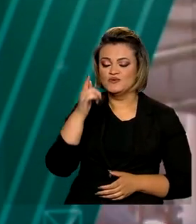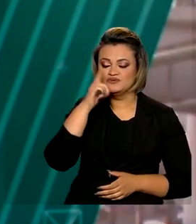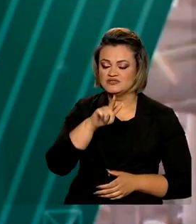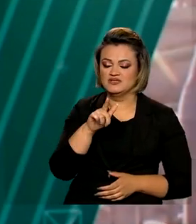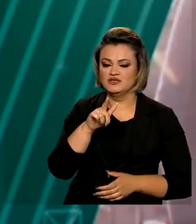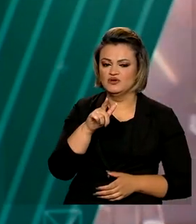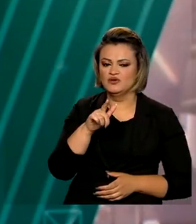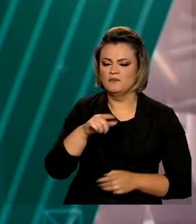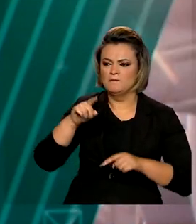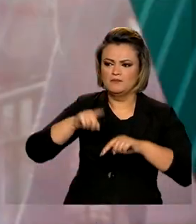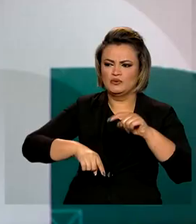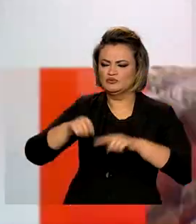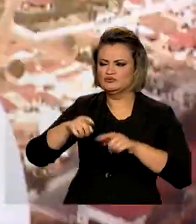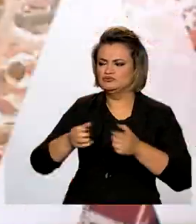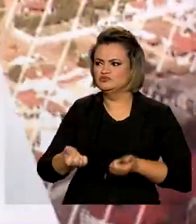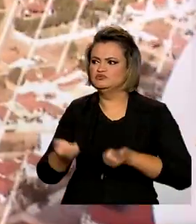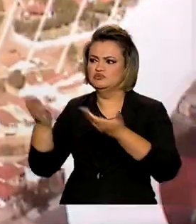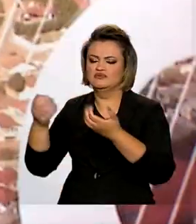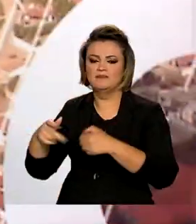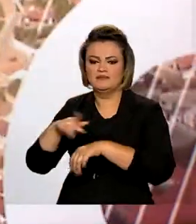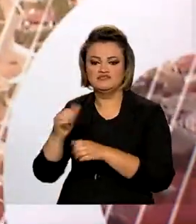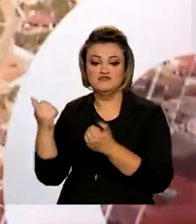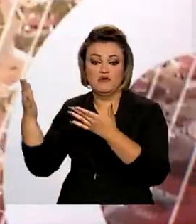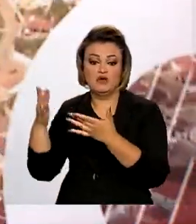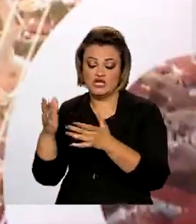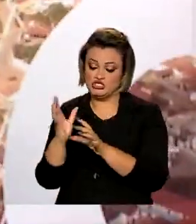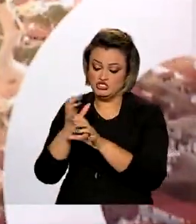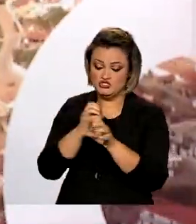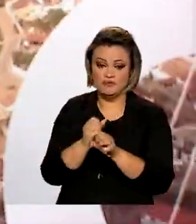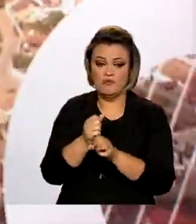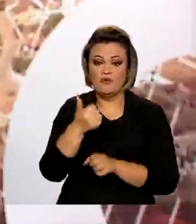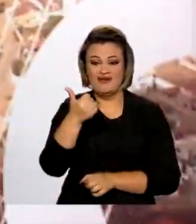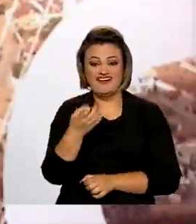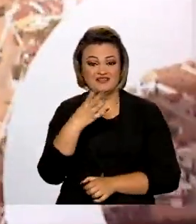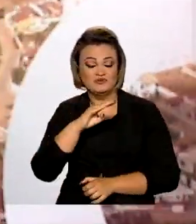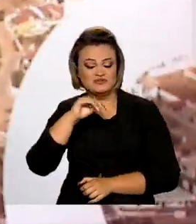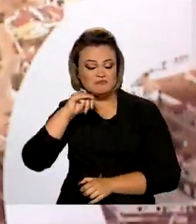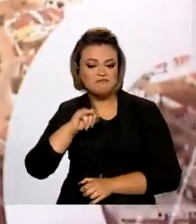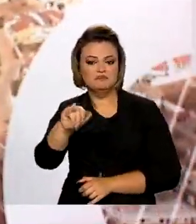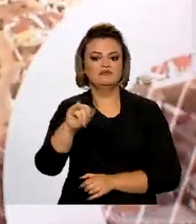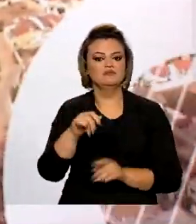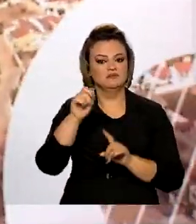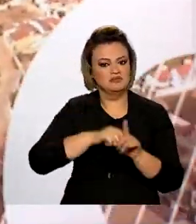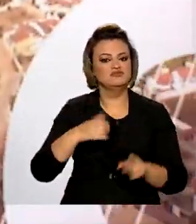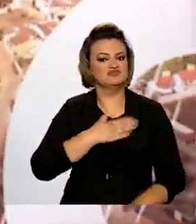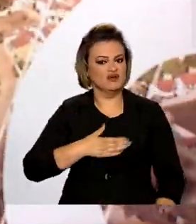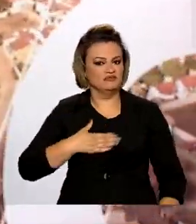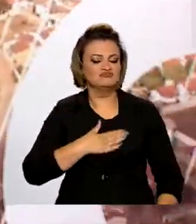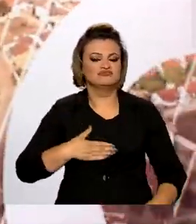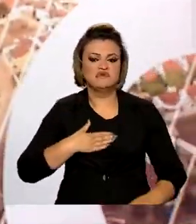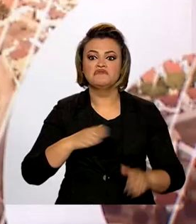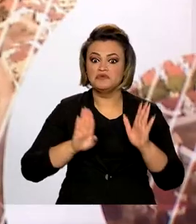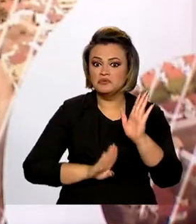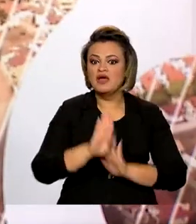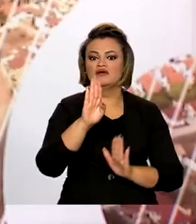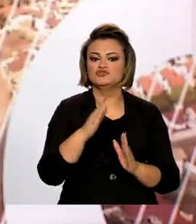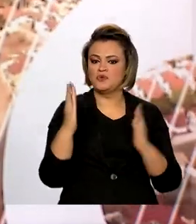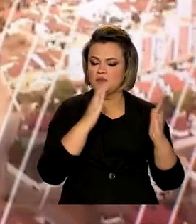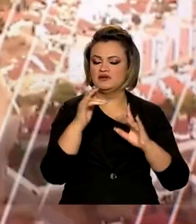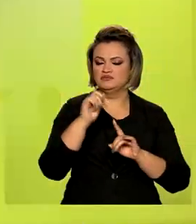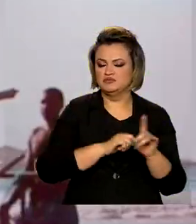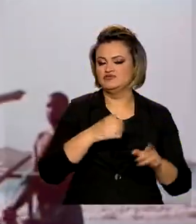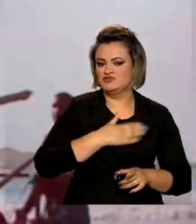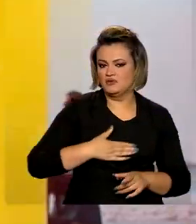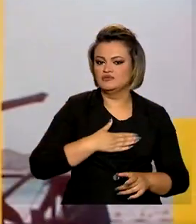bilhões e 800 milhões de dólares em produtos do agronegócio no mês de agosto. O valor é recorde para os meses de